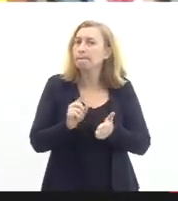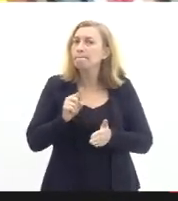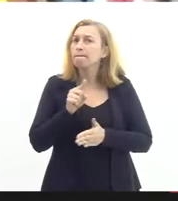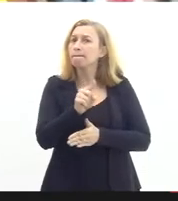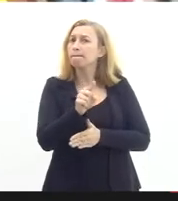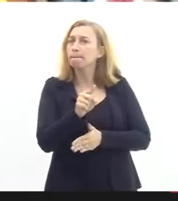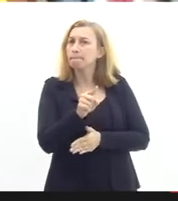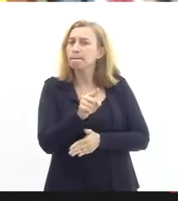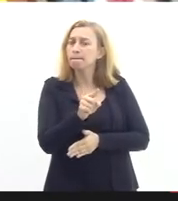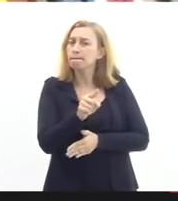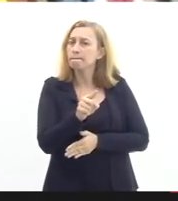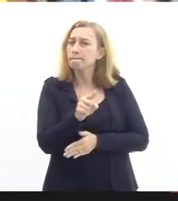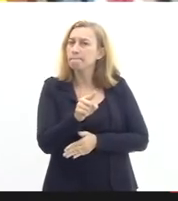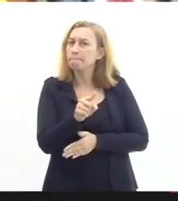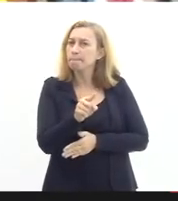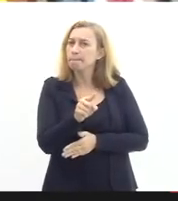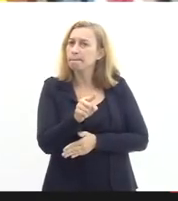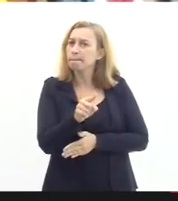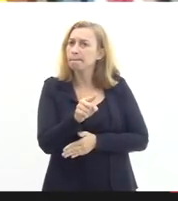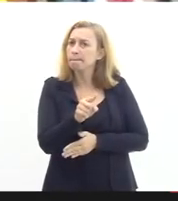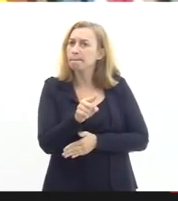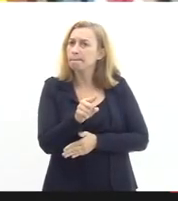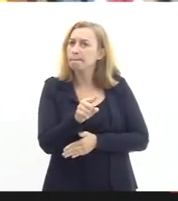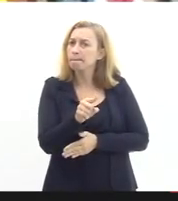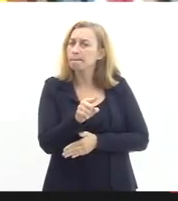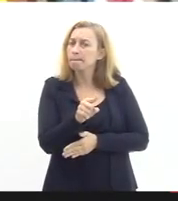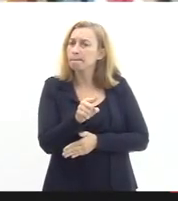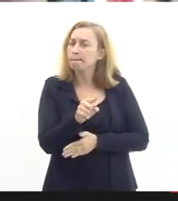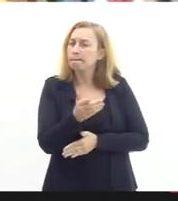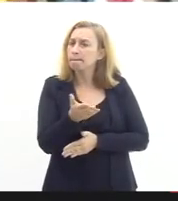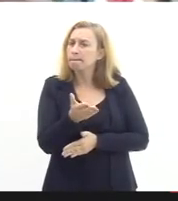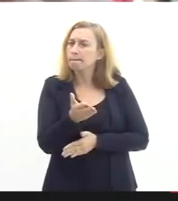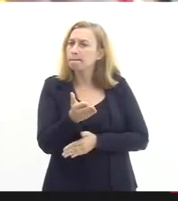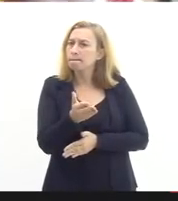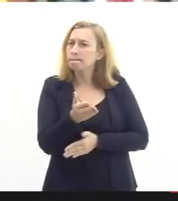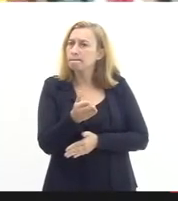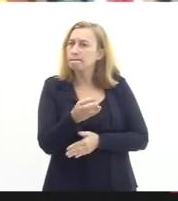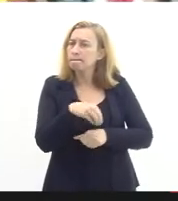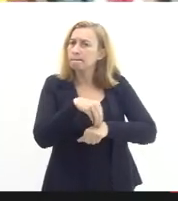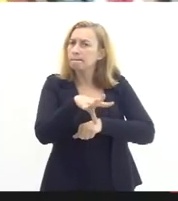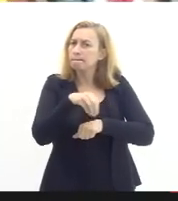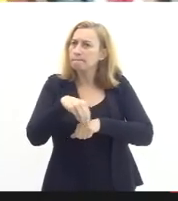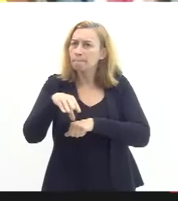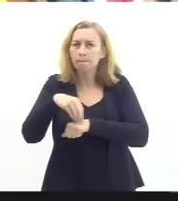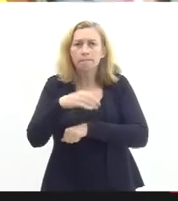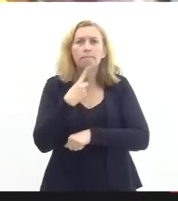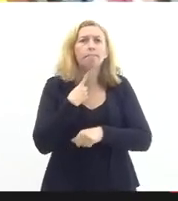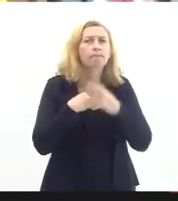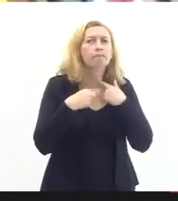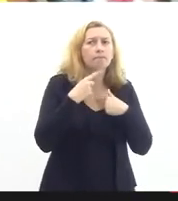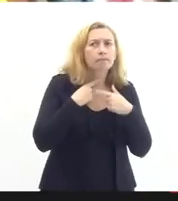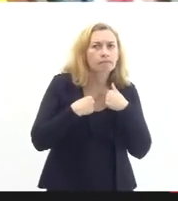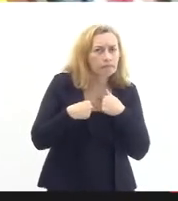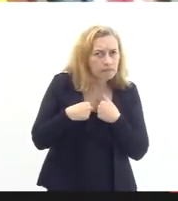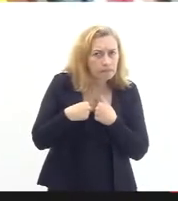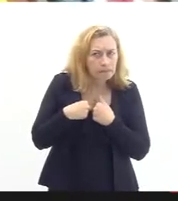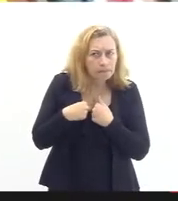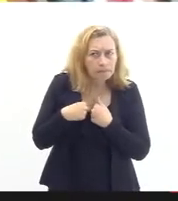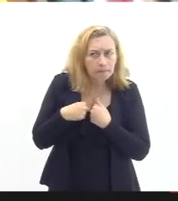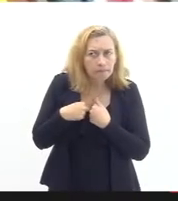essas são as indicações os desejos da